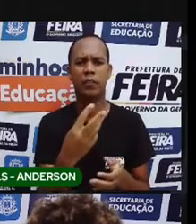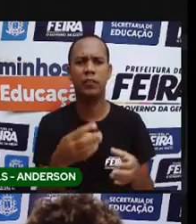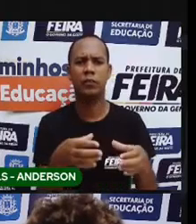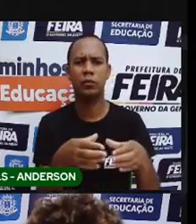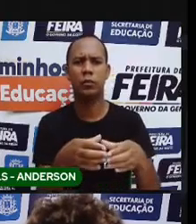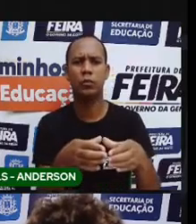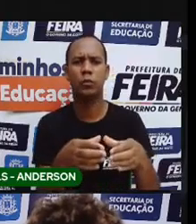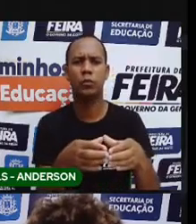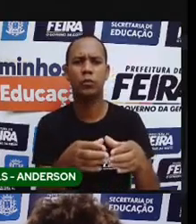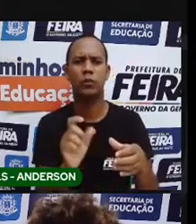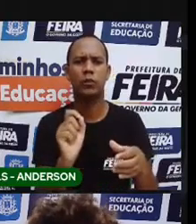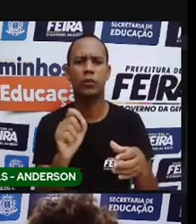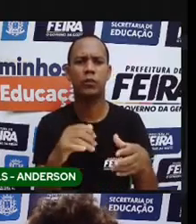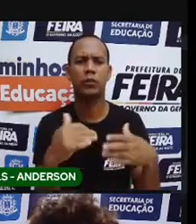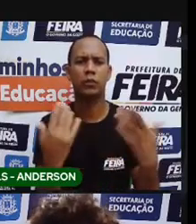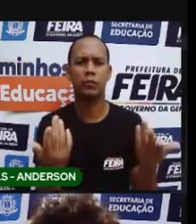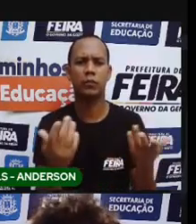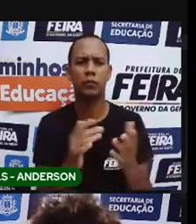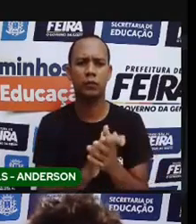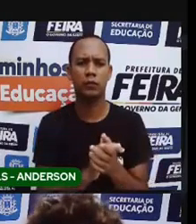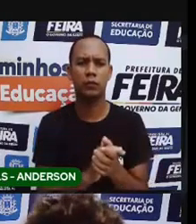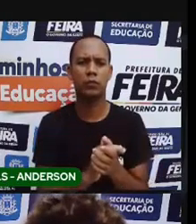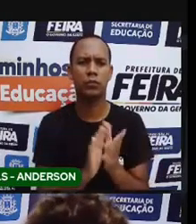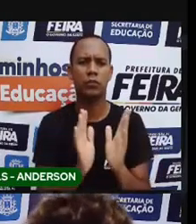eram os dois povos na verdade que